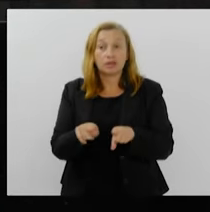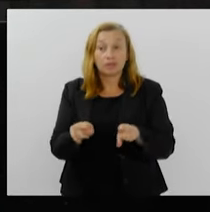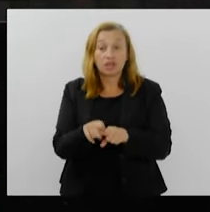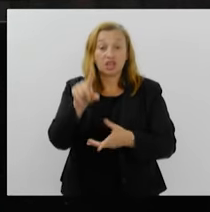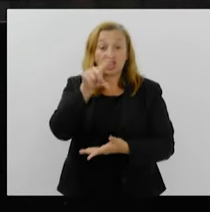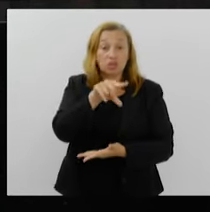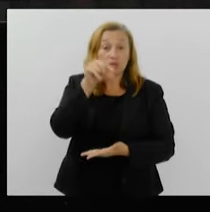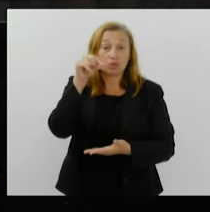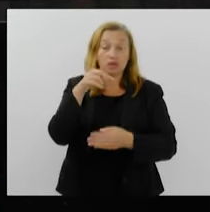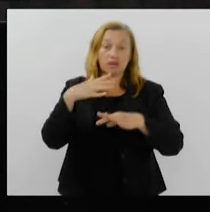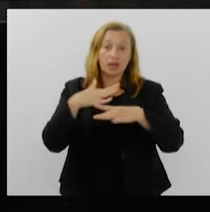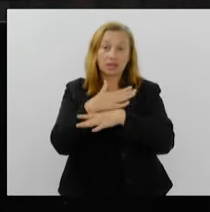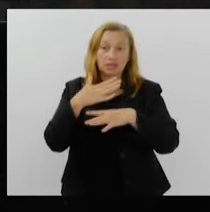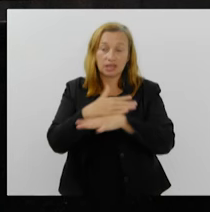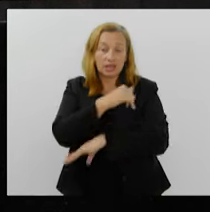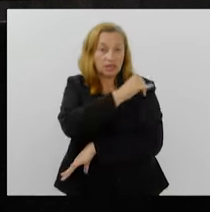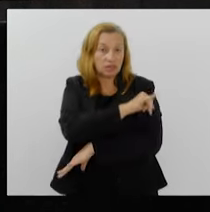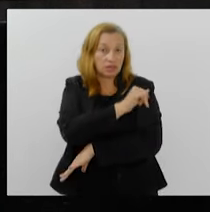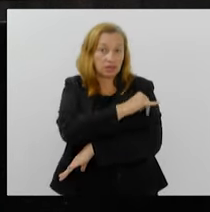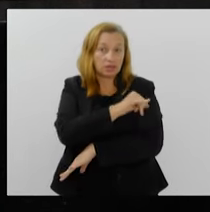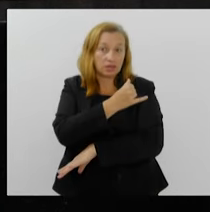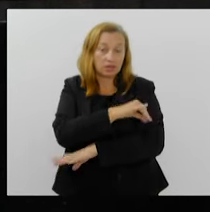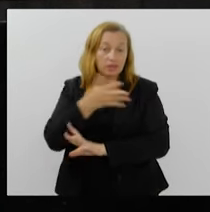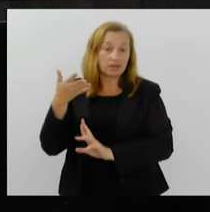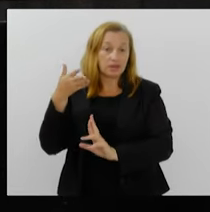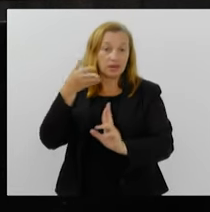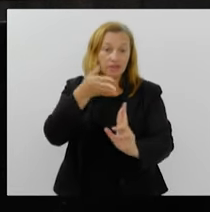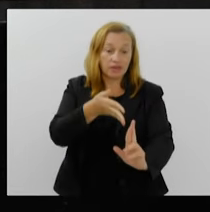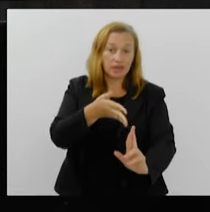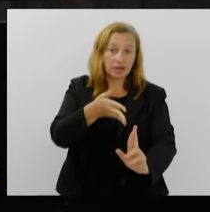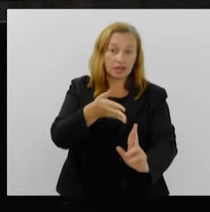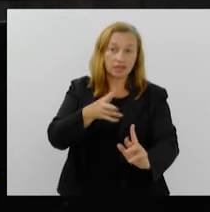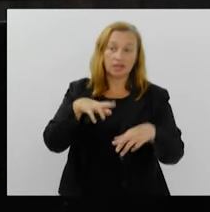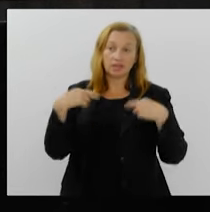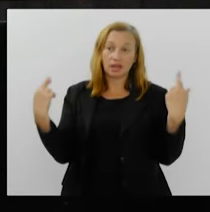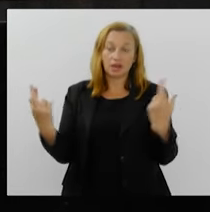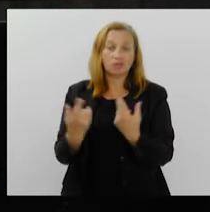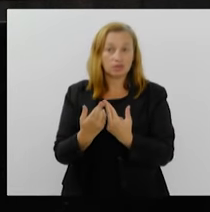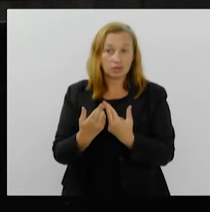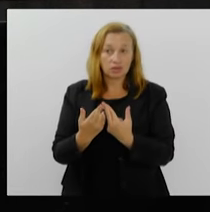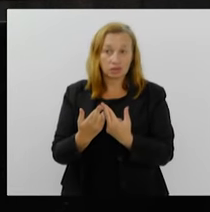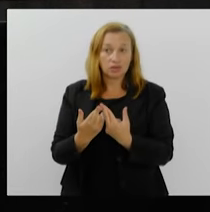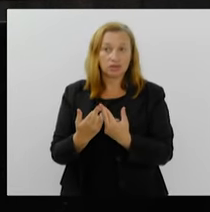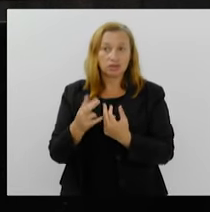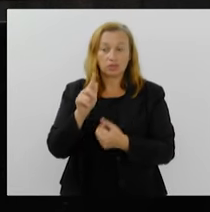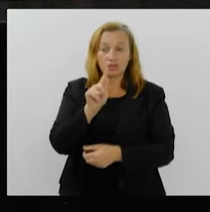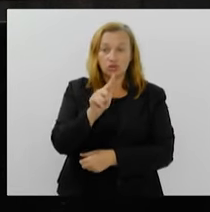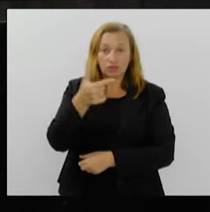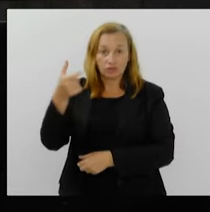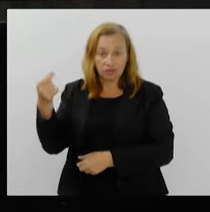para ser a sede da reunião da cúpula do G20.